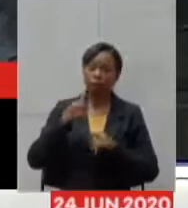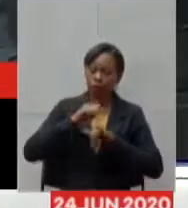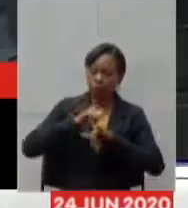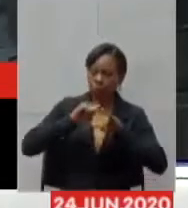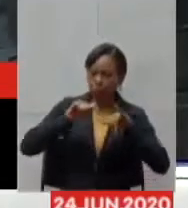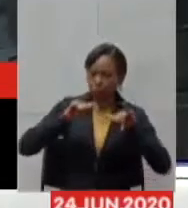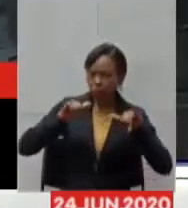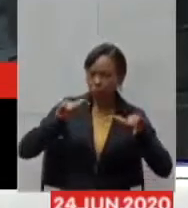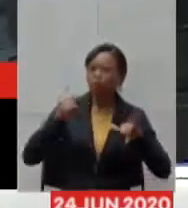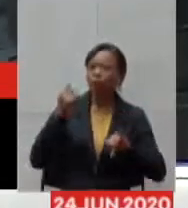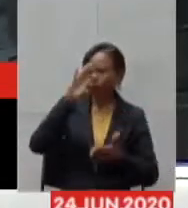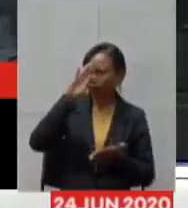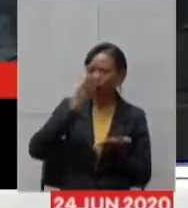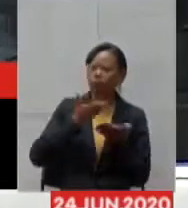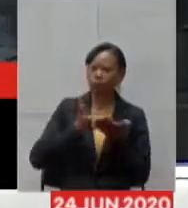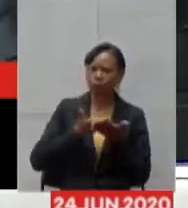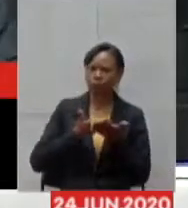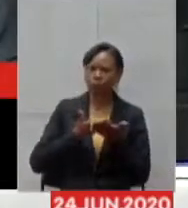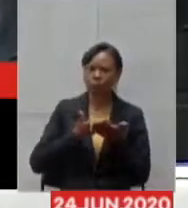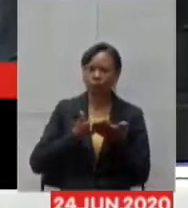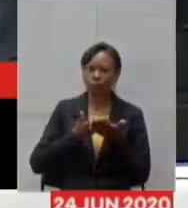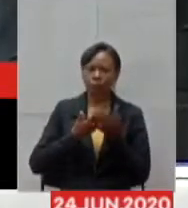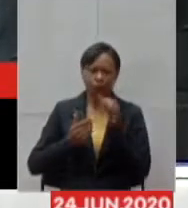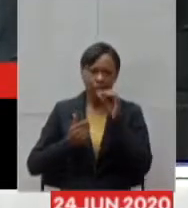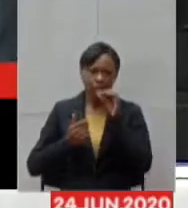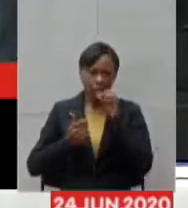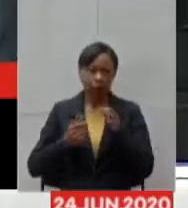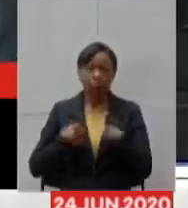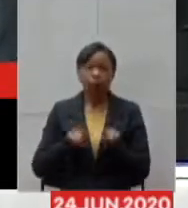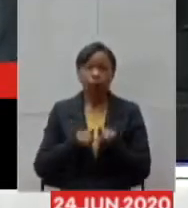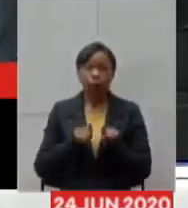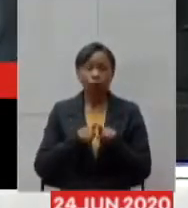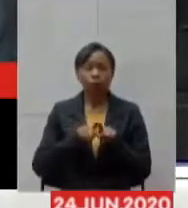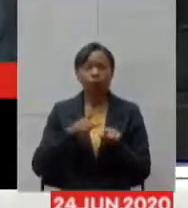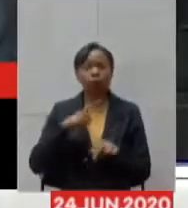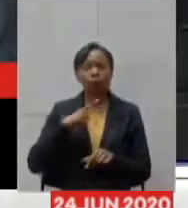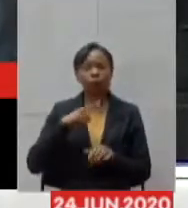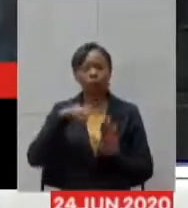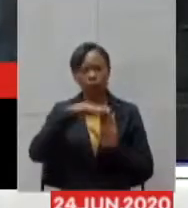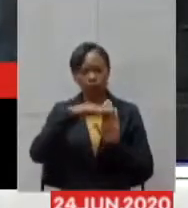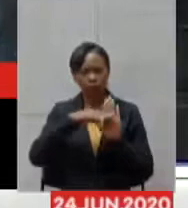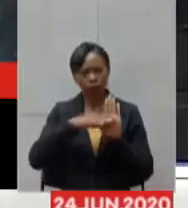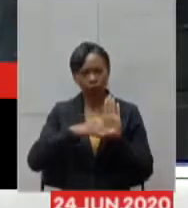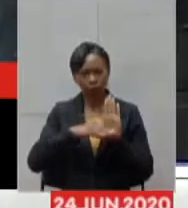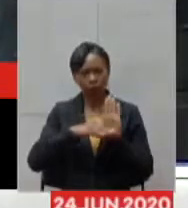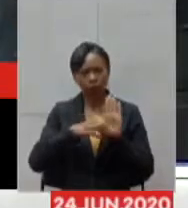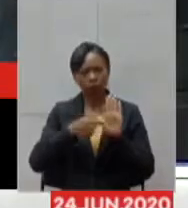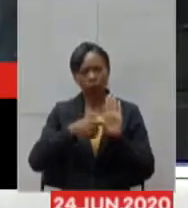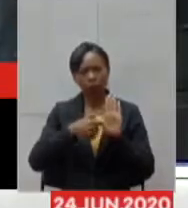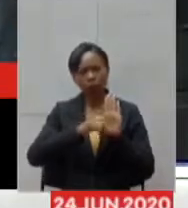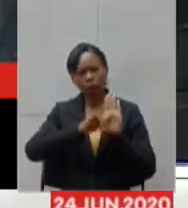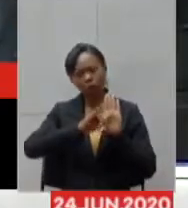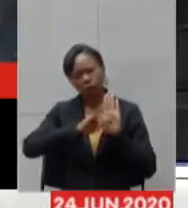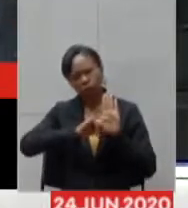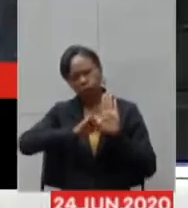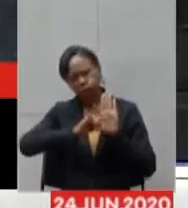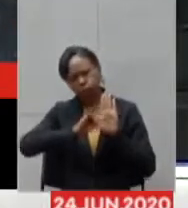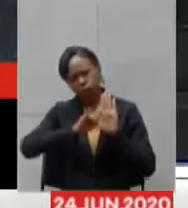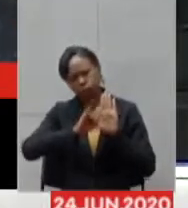Em relação a essas ações, nós temos o boletim epidemiológico, que ontem tínhamos 29